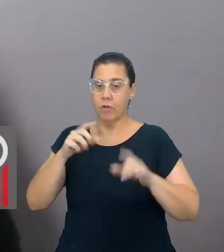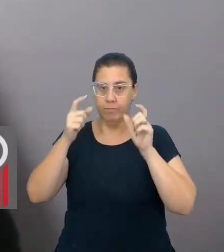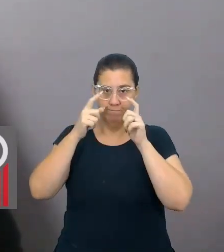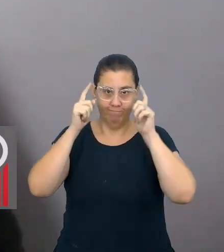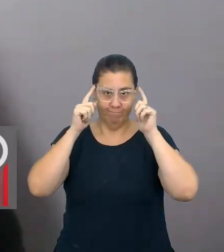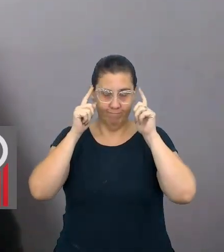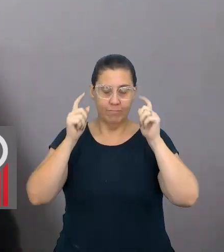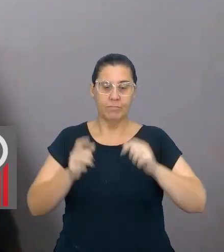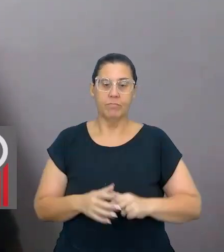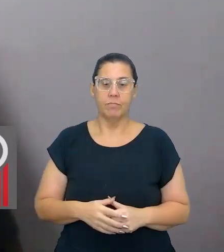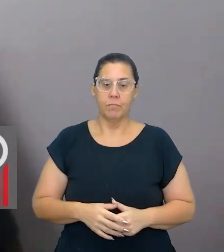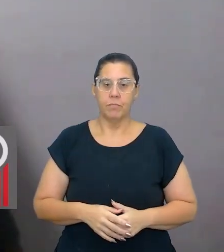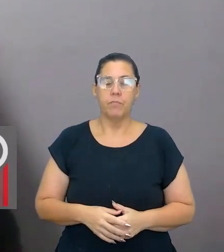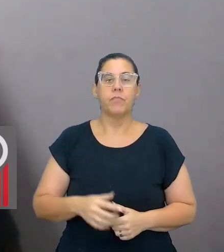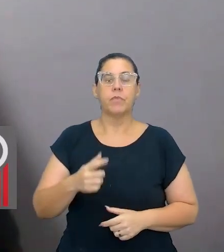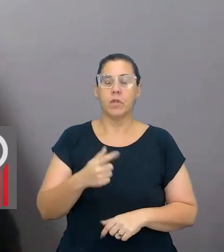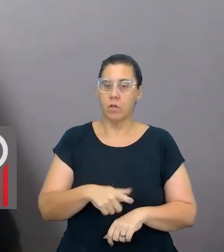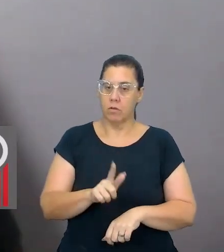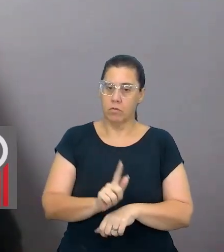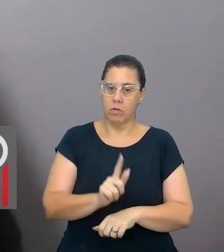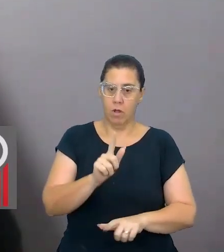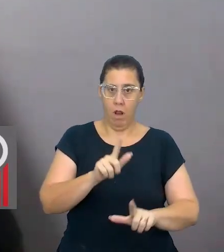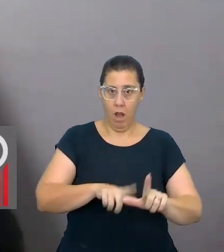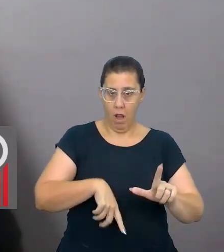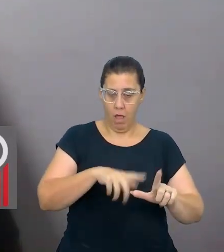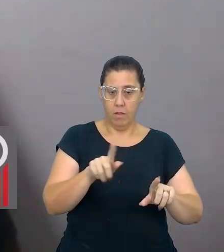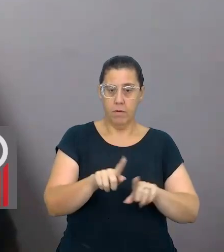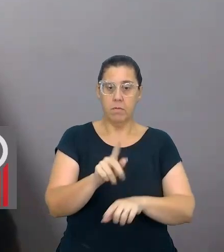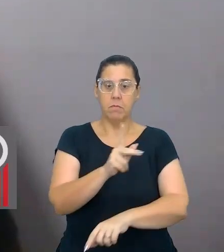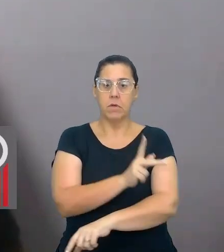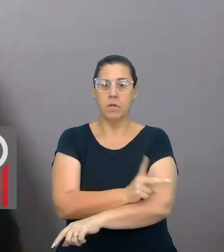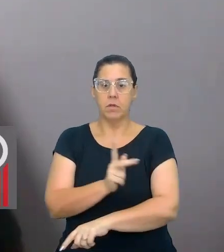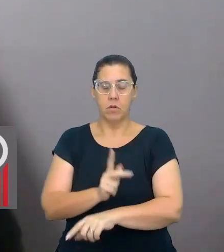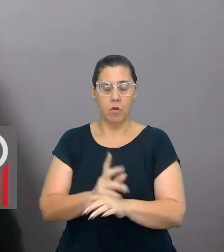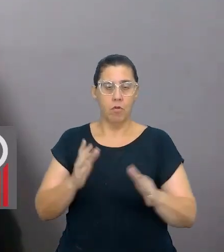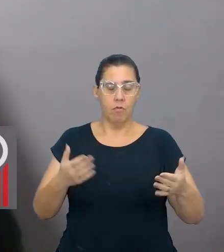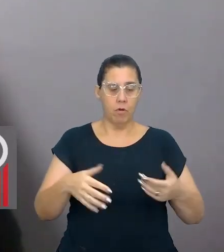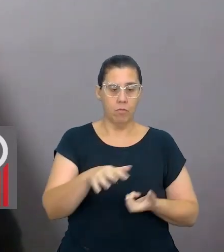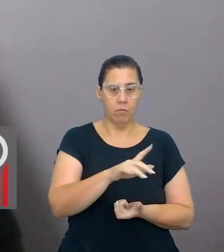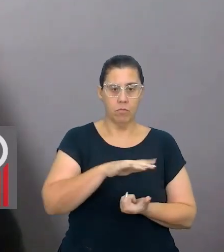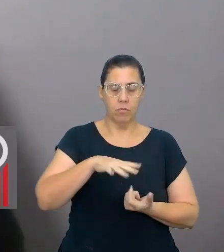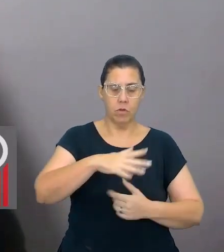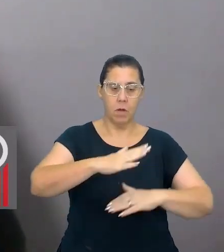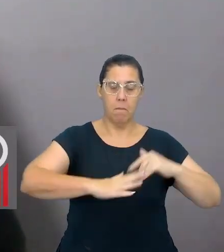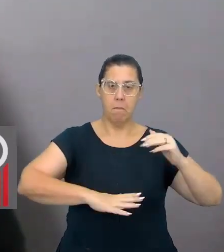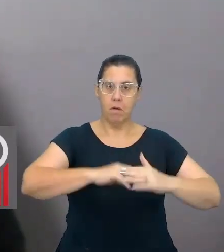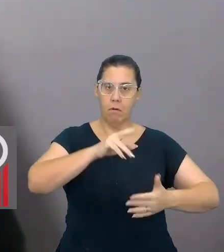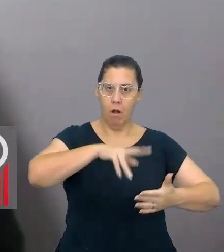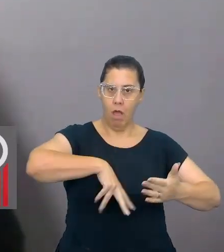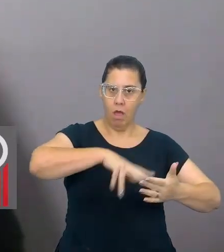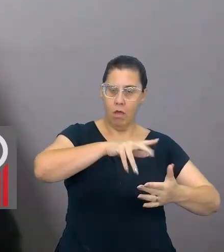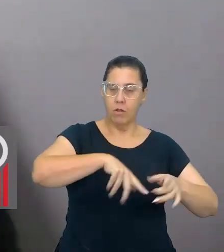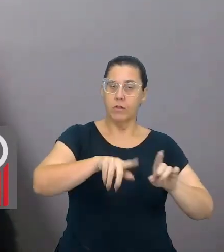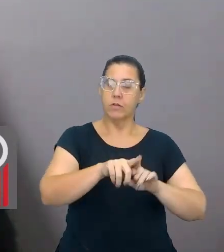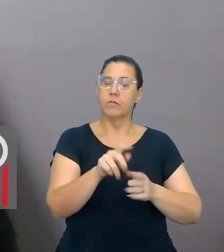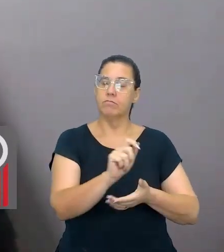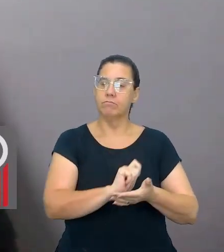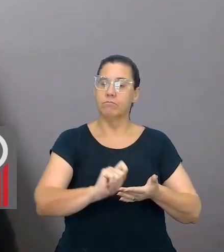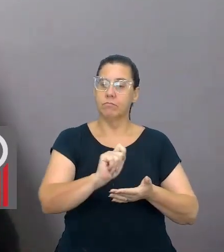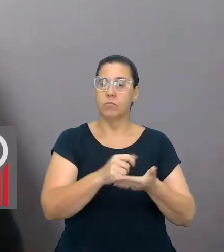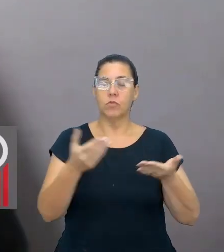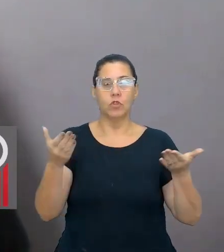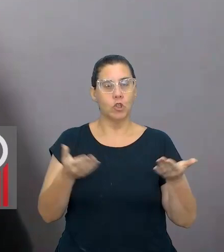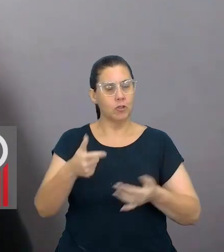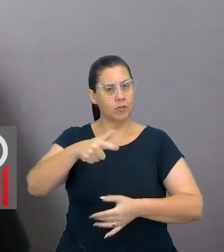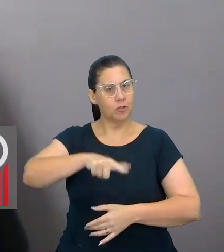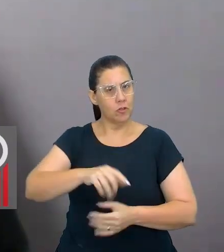óculos. Sou graduada em Letras e Pedagogia, especialista em letramento na prática de leitura e escrita e hoje eu vou estar